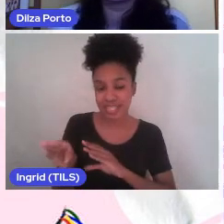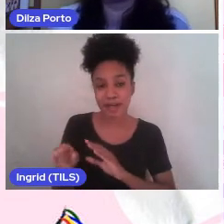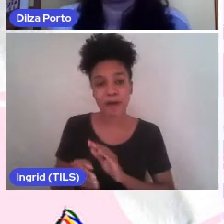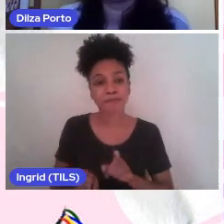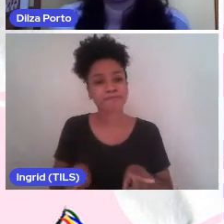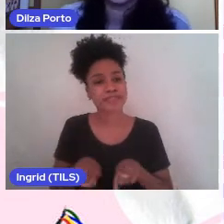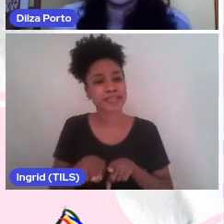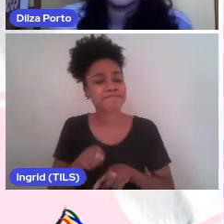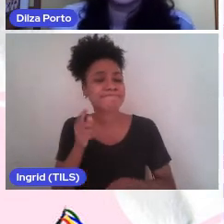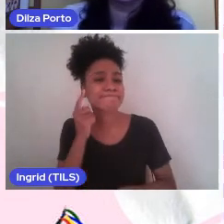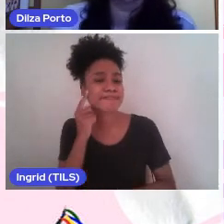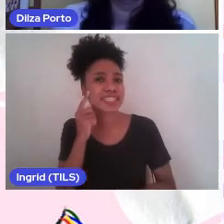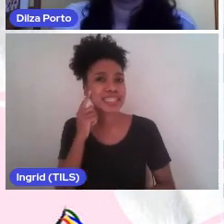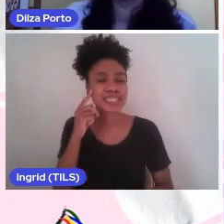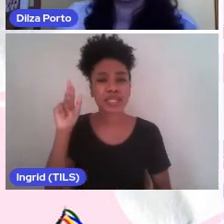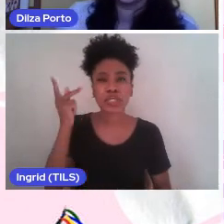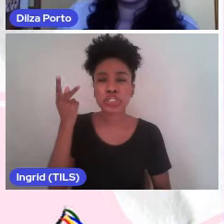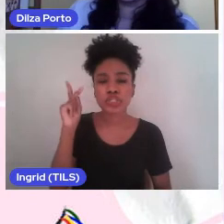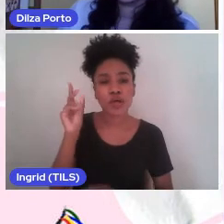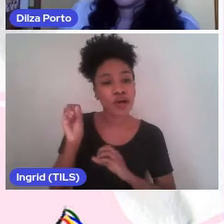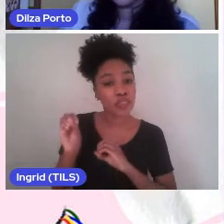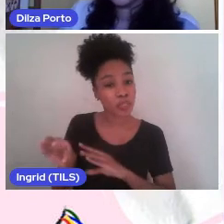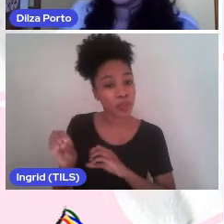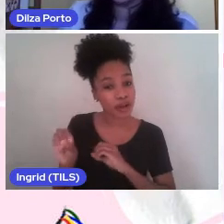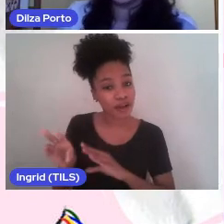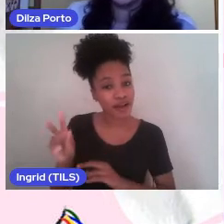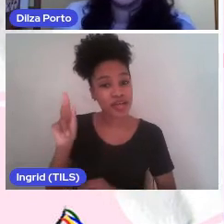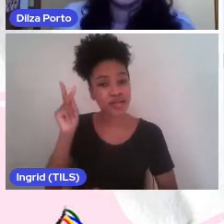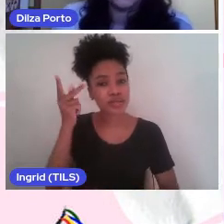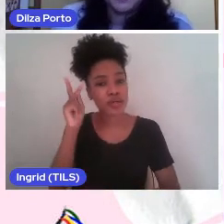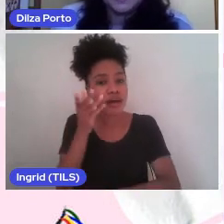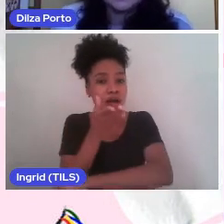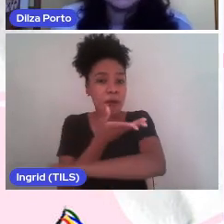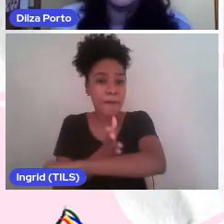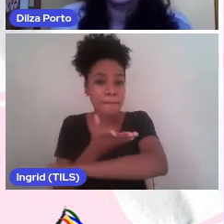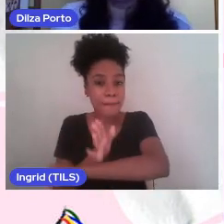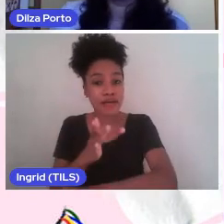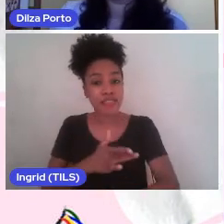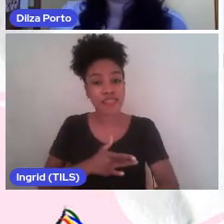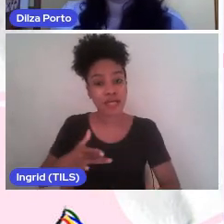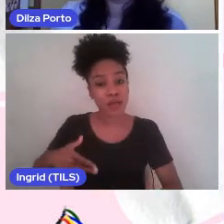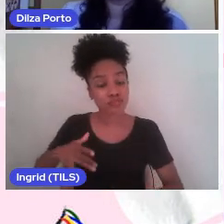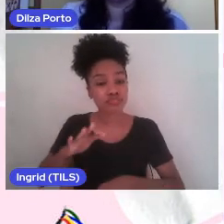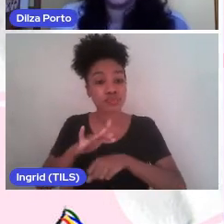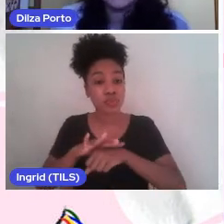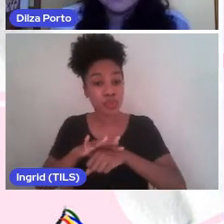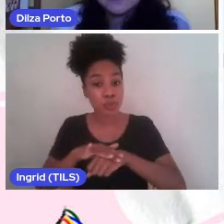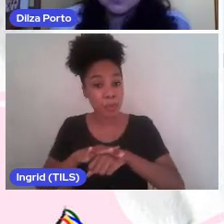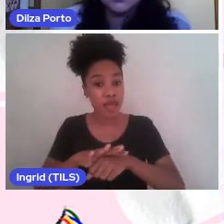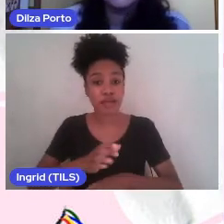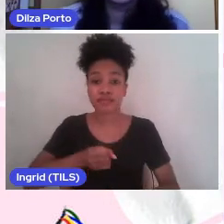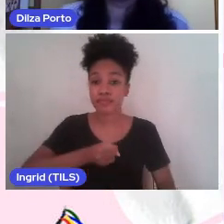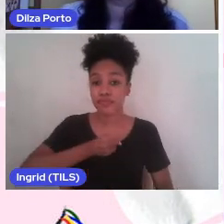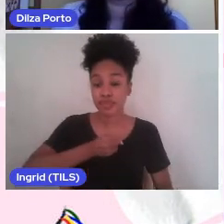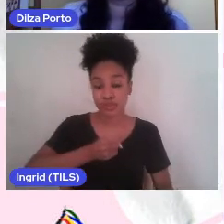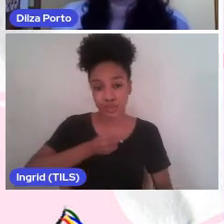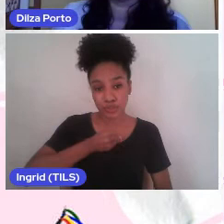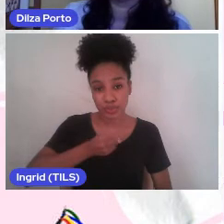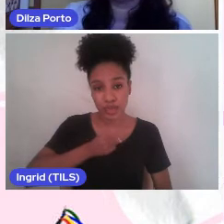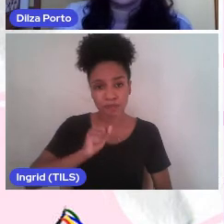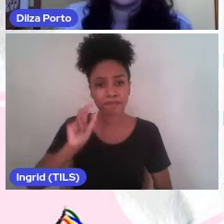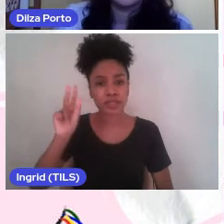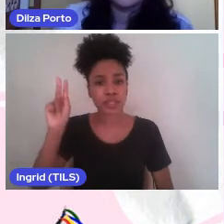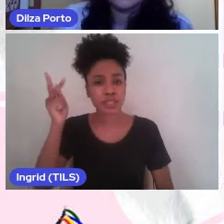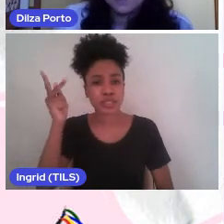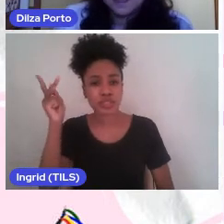pensamos na história da educação, história das práticas da saúde e da doença, imprensa e jornalismo, história